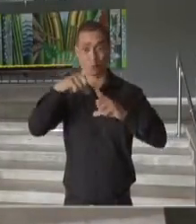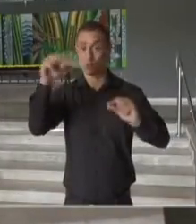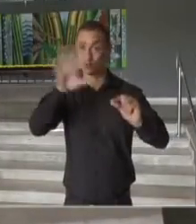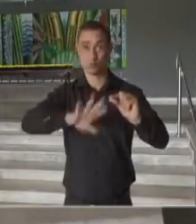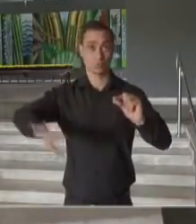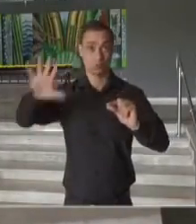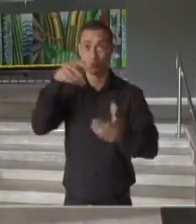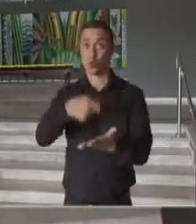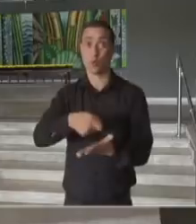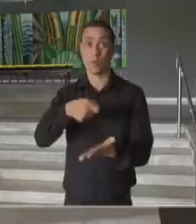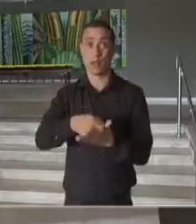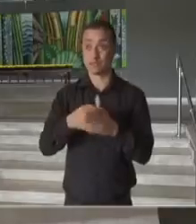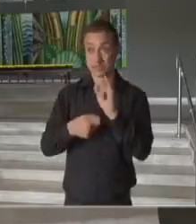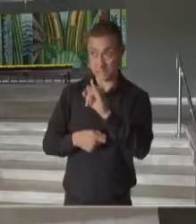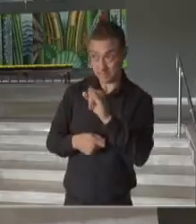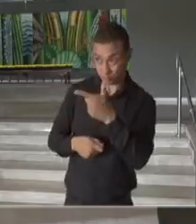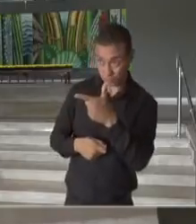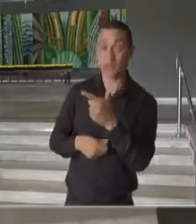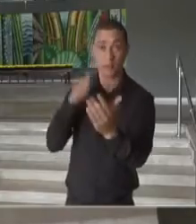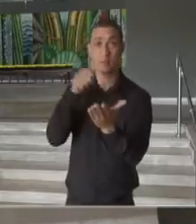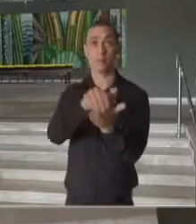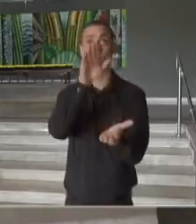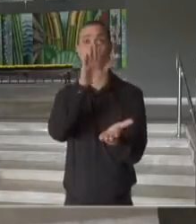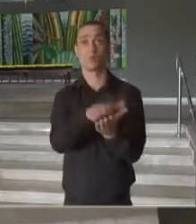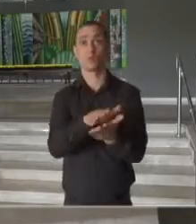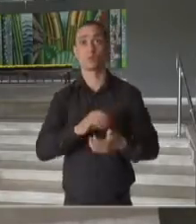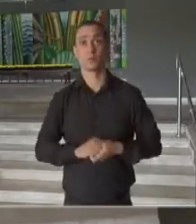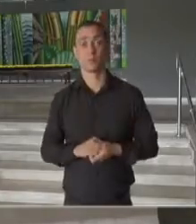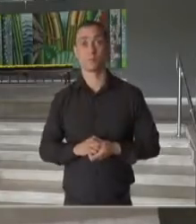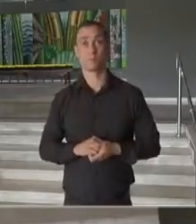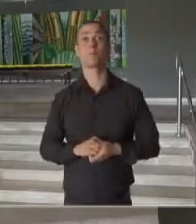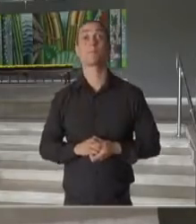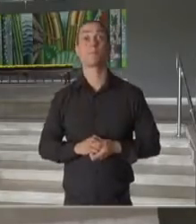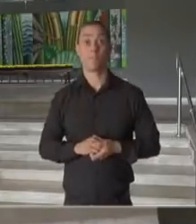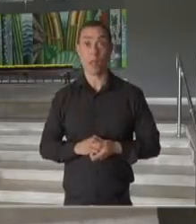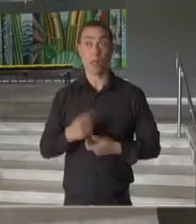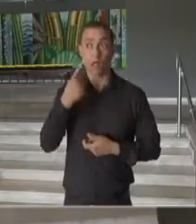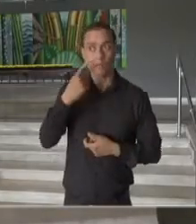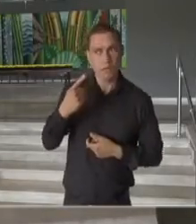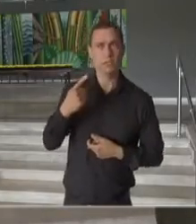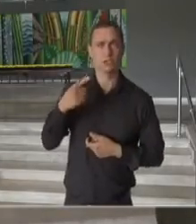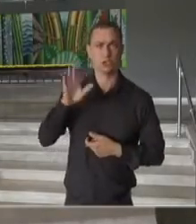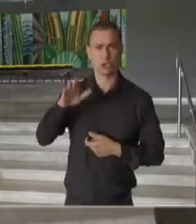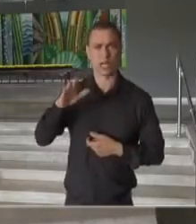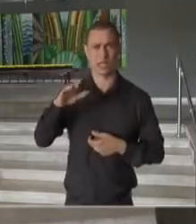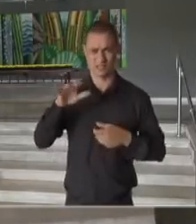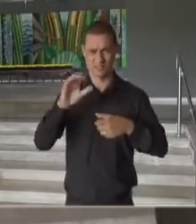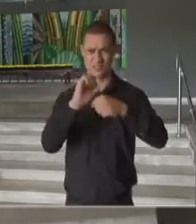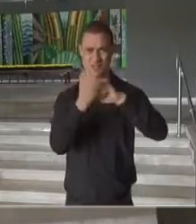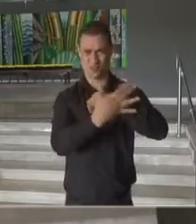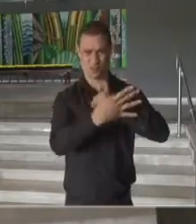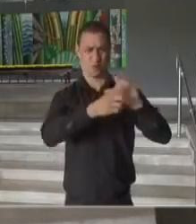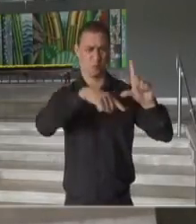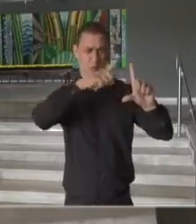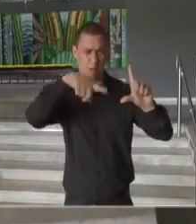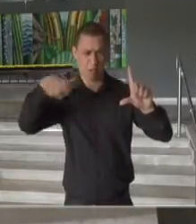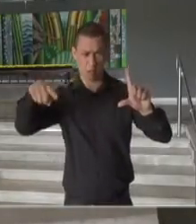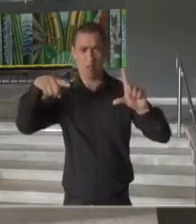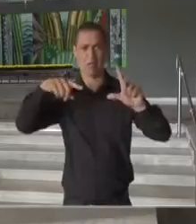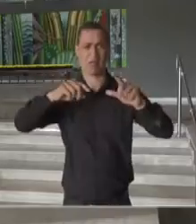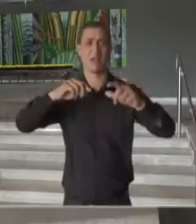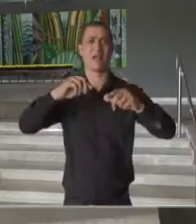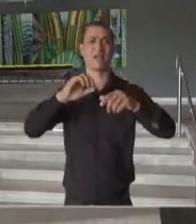passível de multa. Nós estaremos revendo através de todos esses índices, tanto taxa de transmissão,